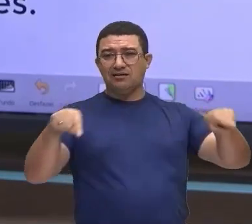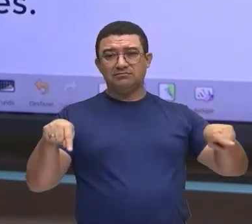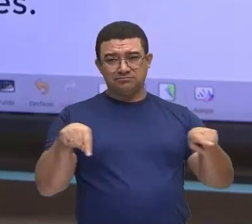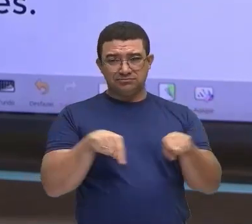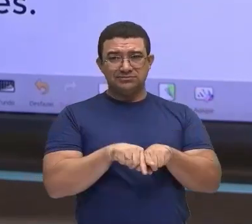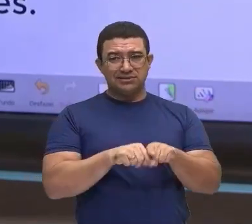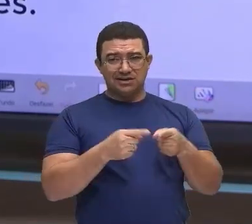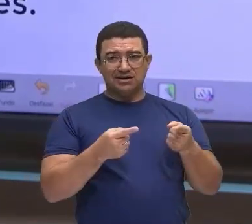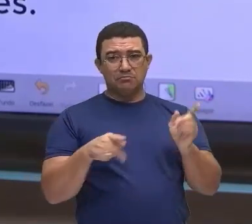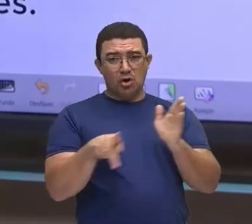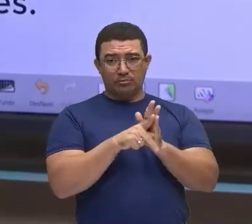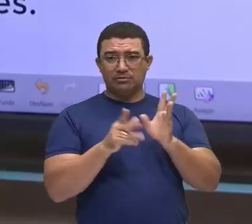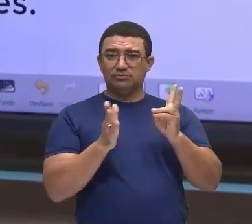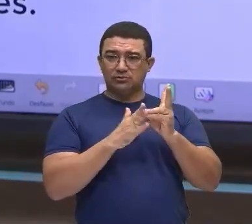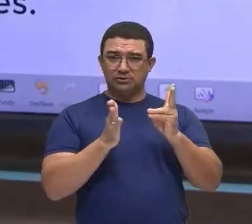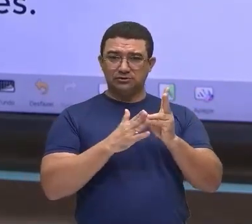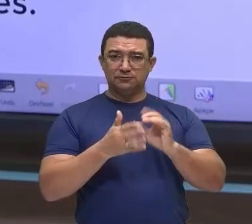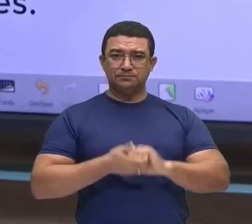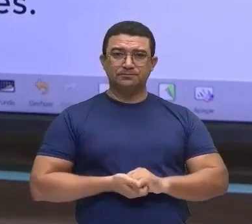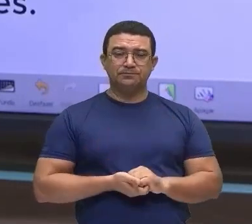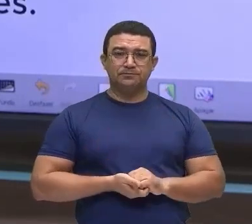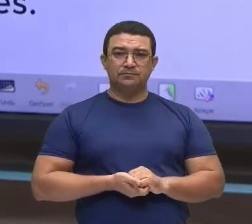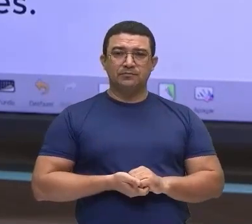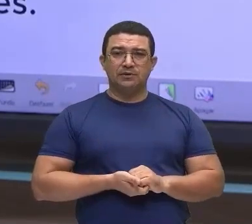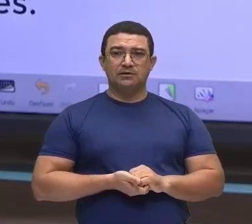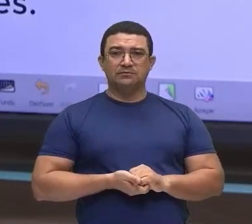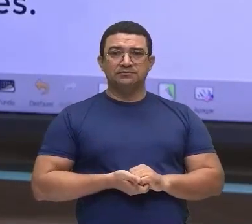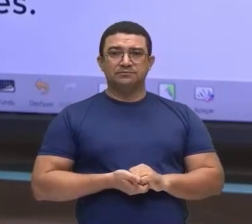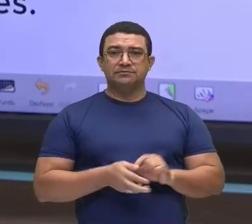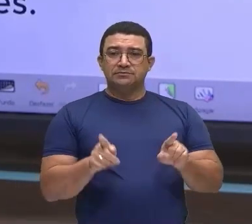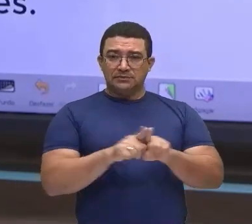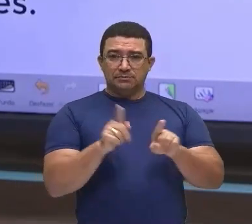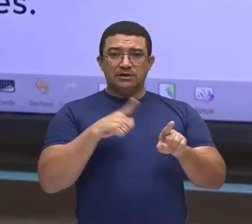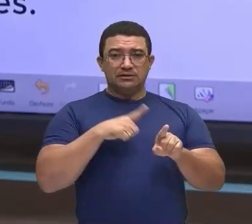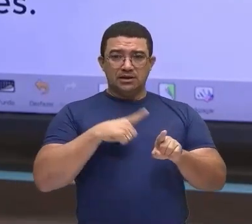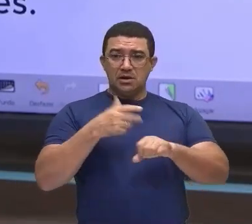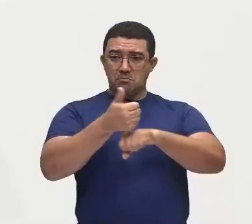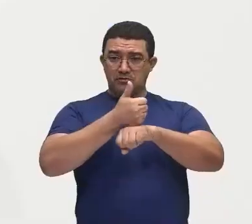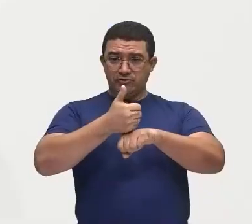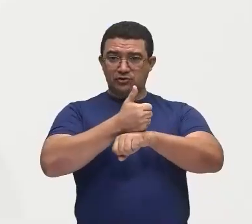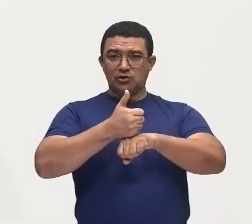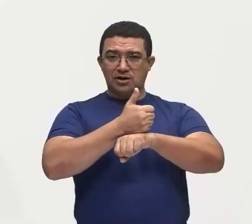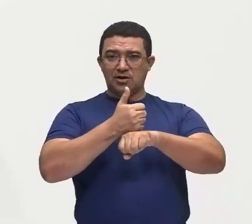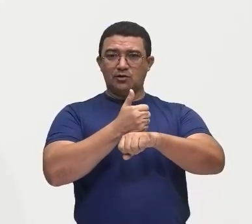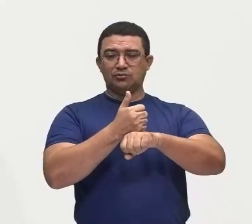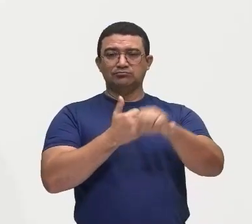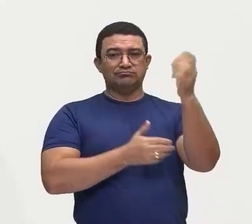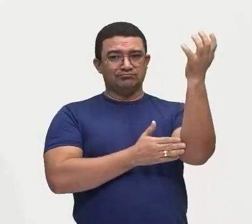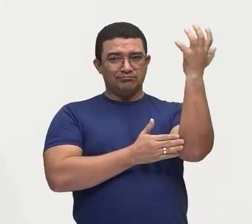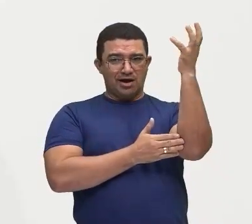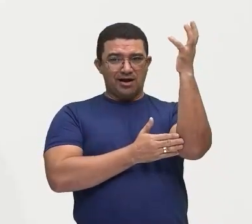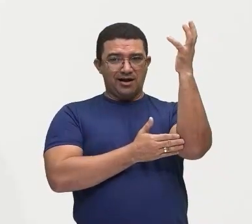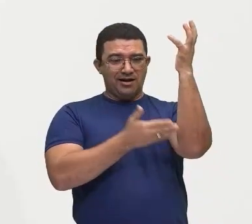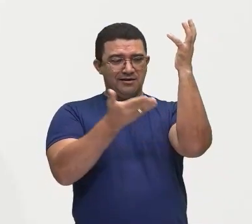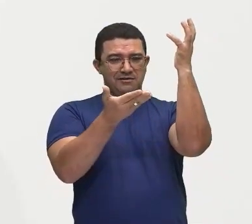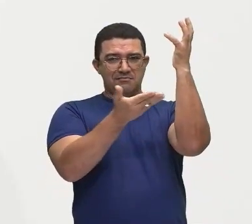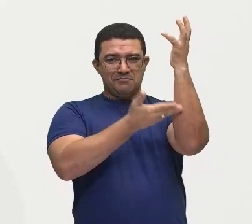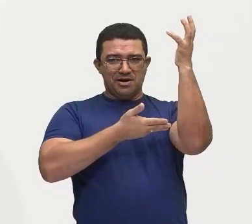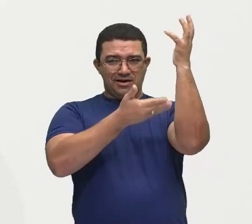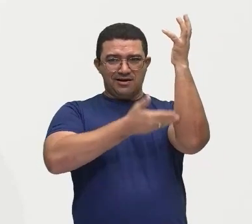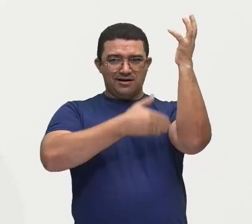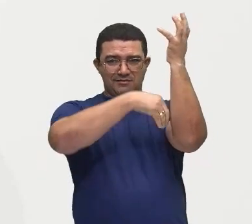indígenas. Aí temos também os seringueiros, né? Como a gente pode observar, os pequenos proprietários também